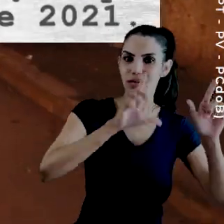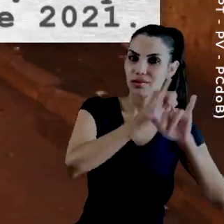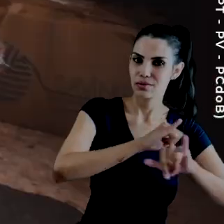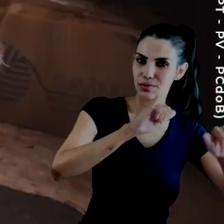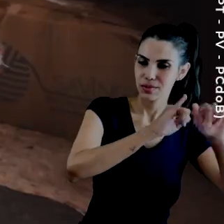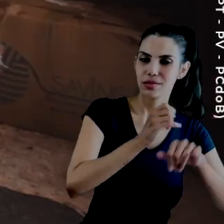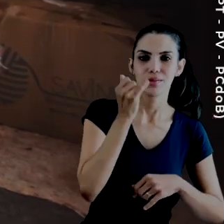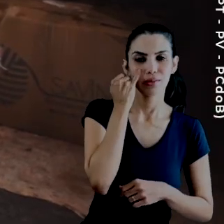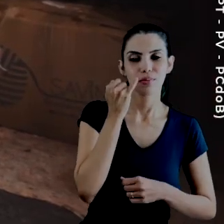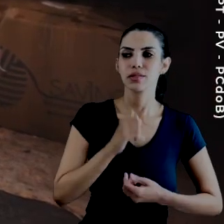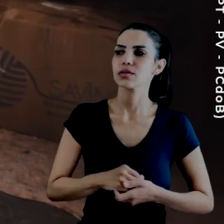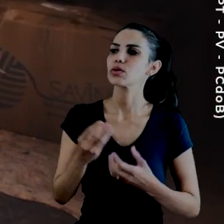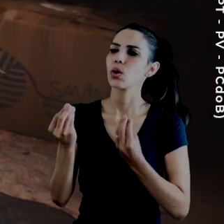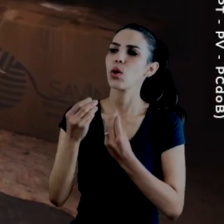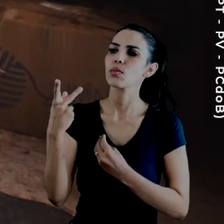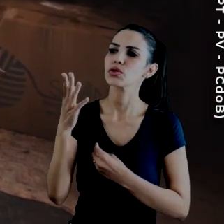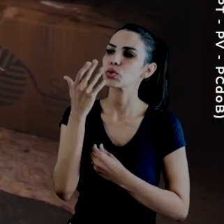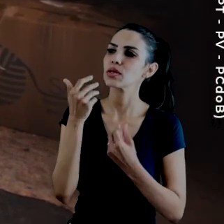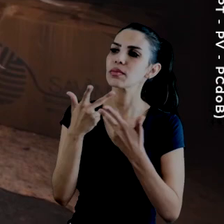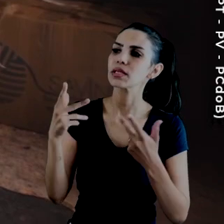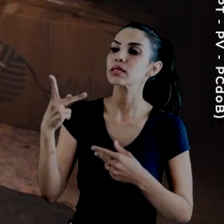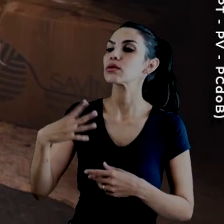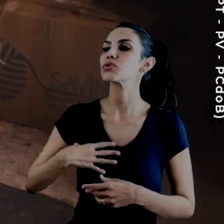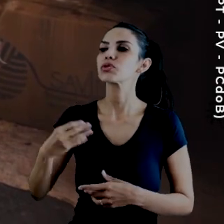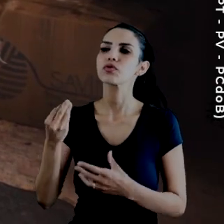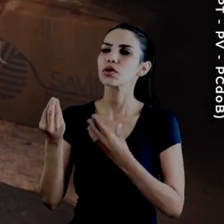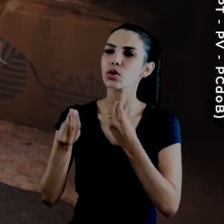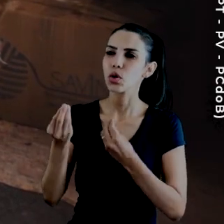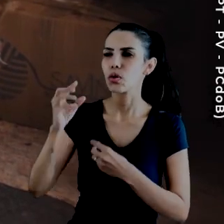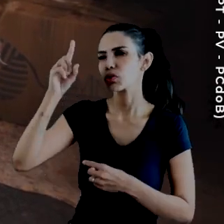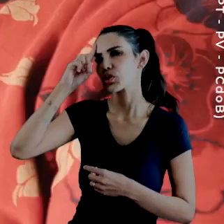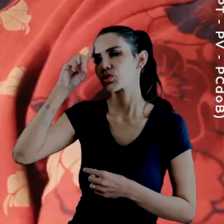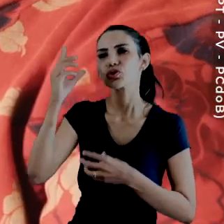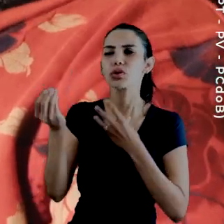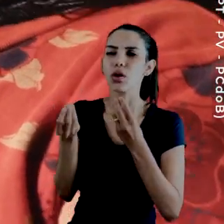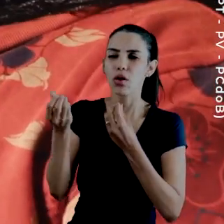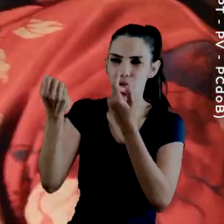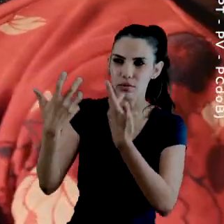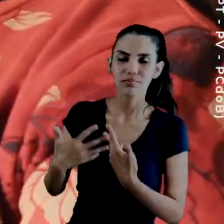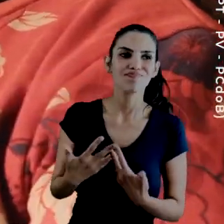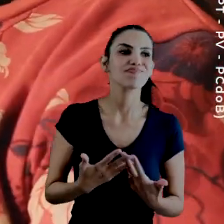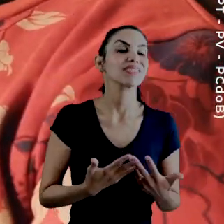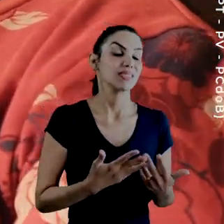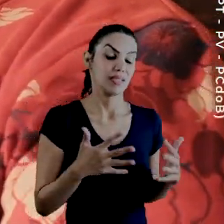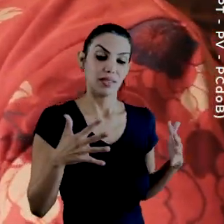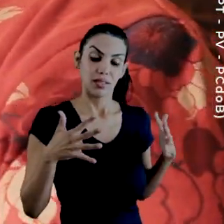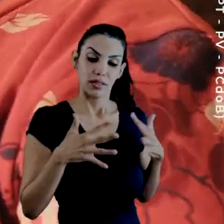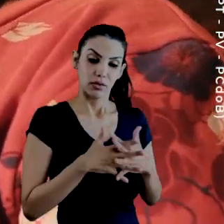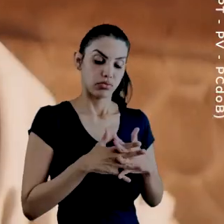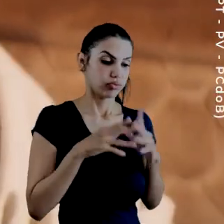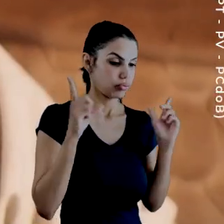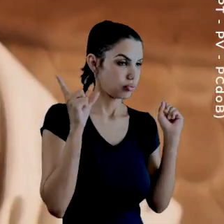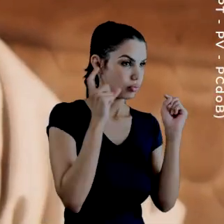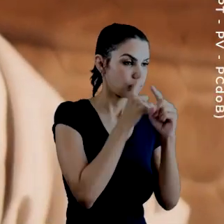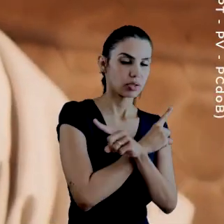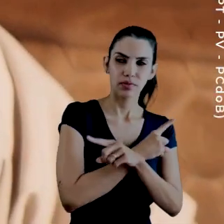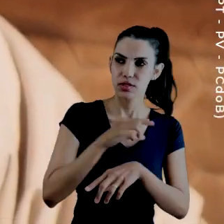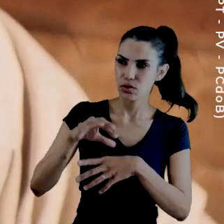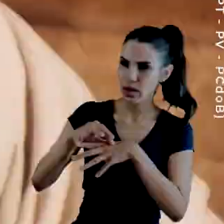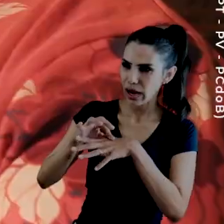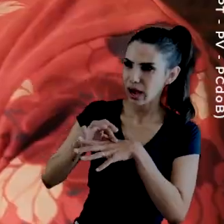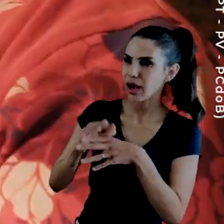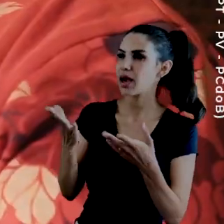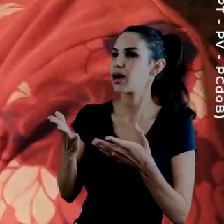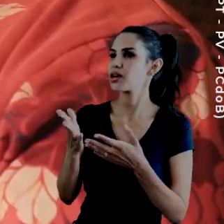Ibanex. Como é que está a alimentação sua, dos seus filhos, dia a dia aqui? Moço, complicado, né? Carne, assim, comida